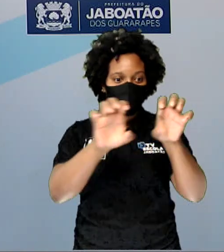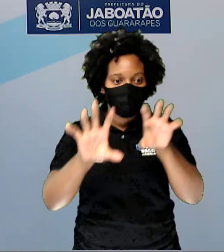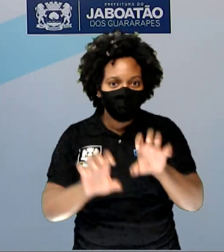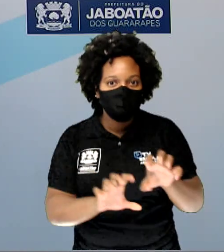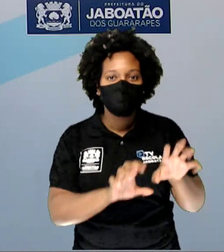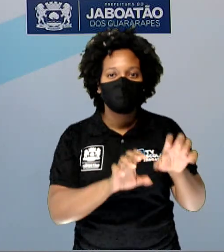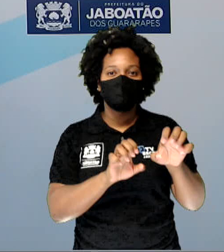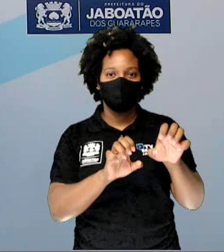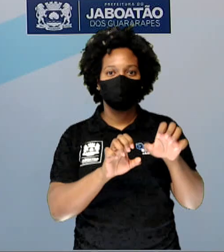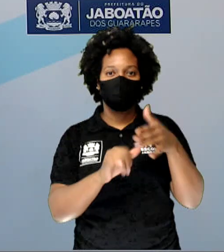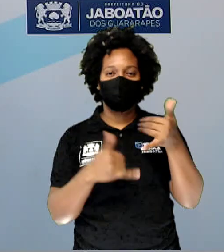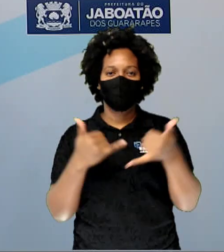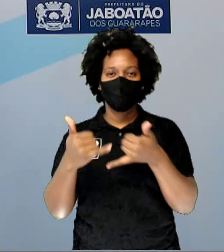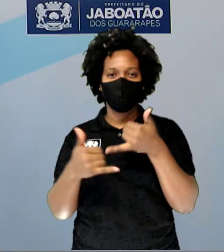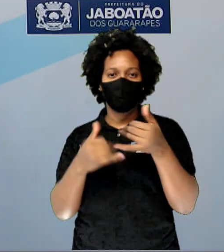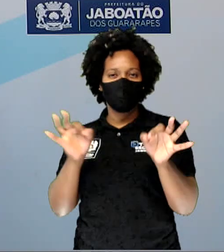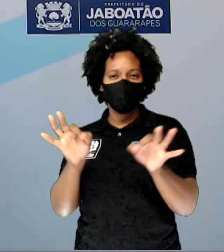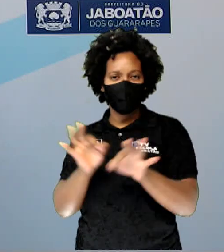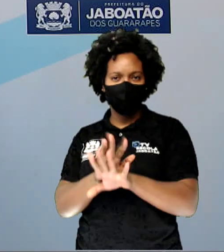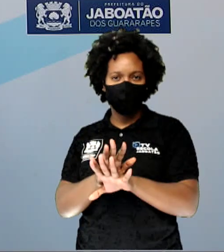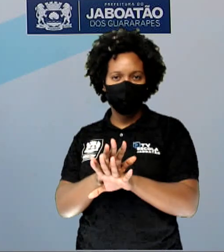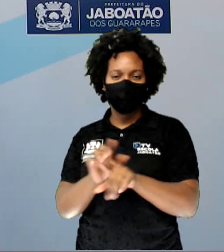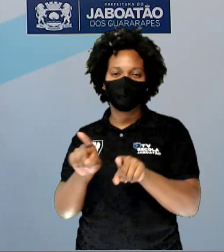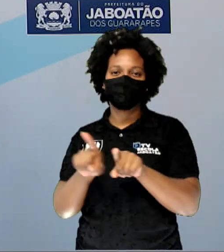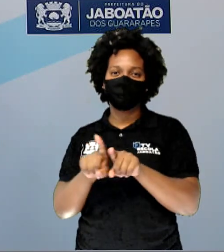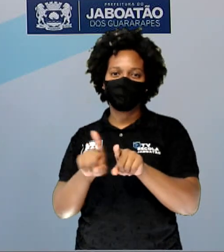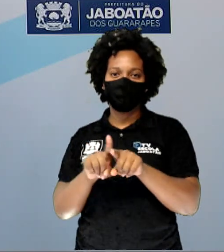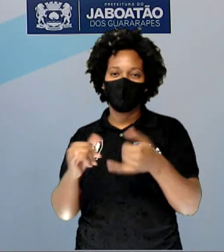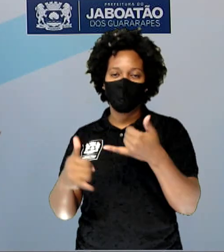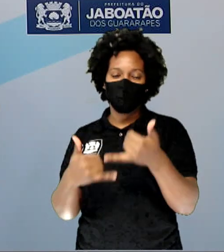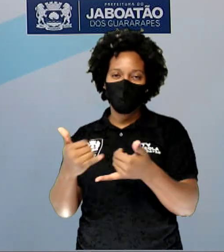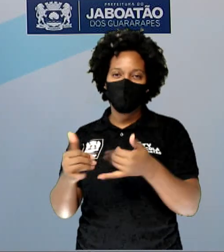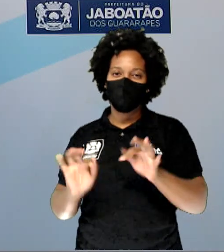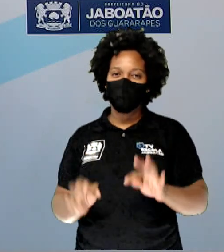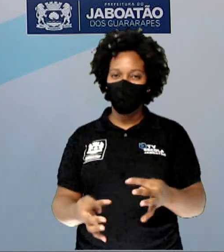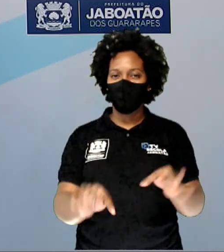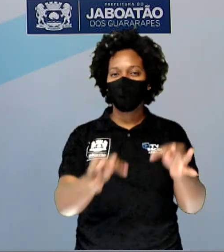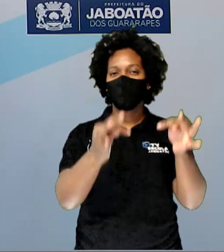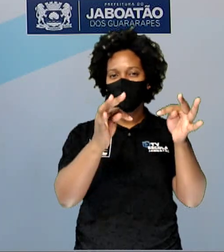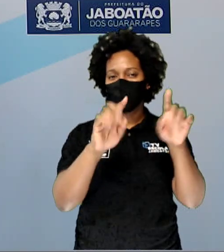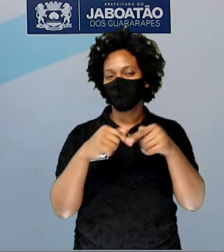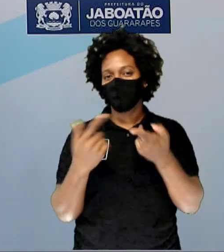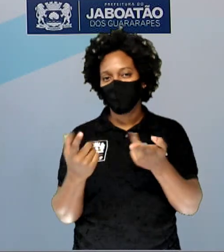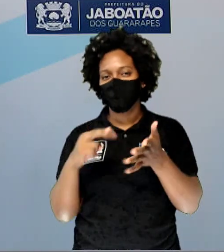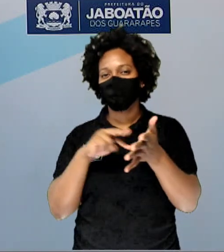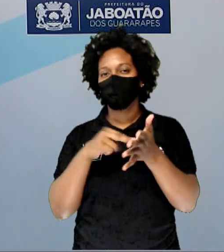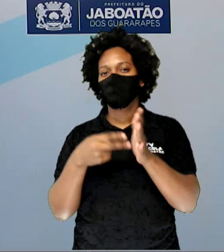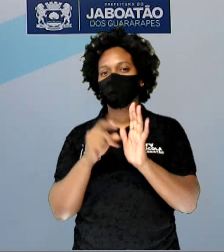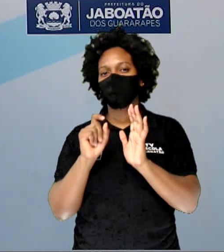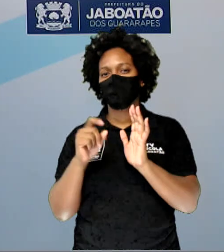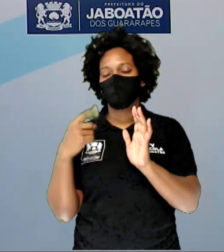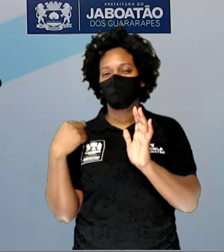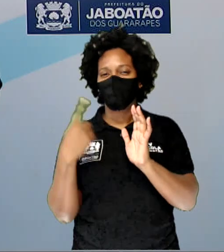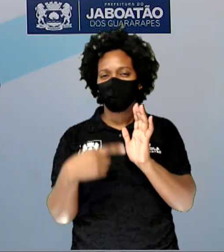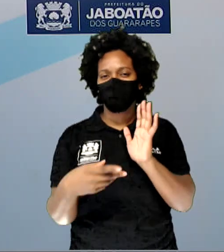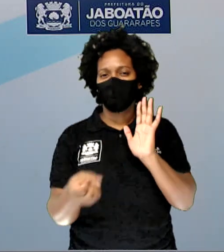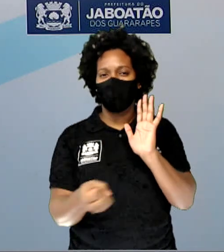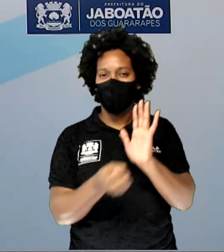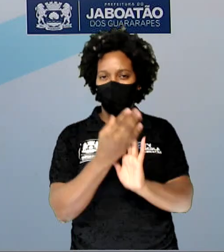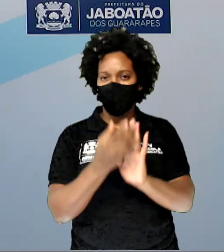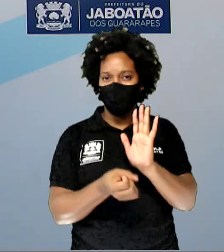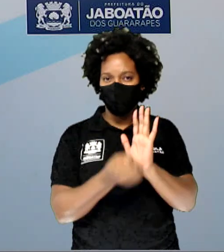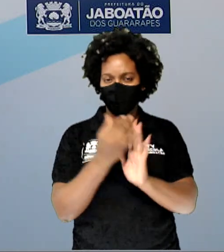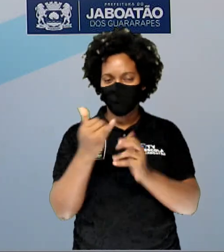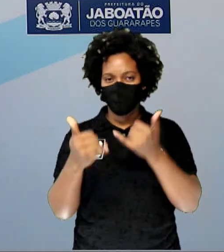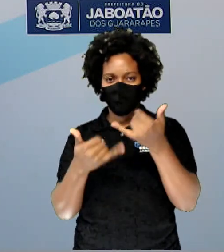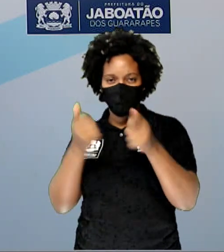E mais ainda, pelos brinquedos digitais. Ok? Então, o que isso significa? Que quando a gente produz um brinquedo